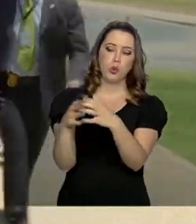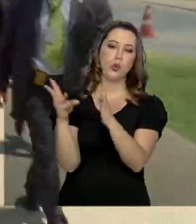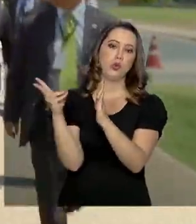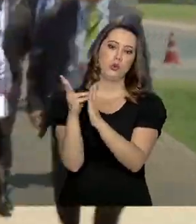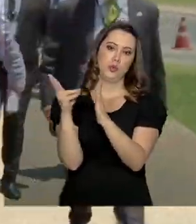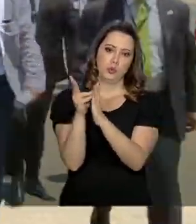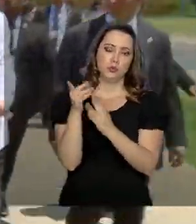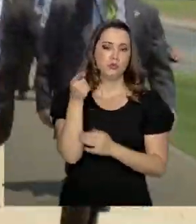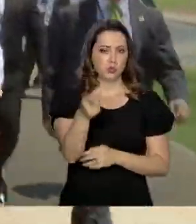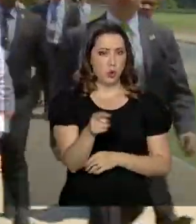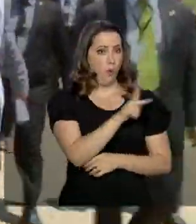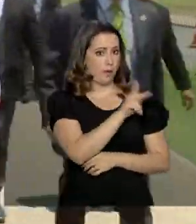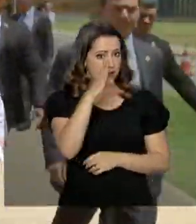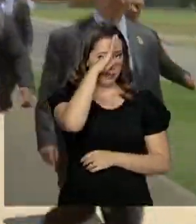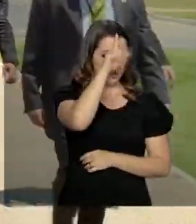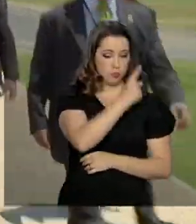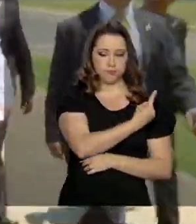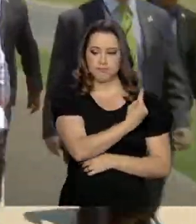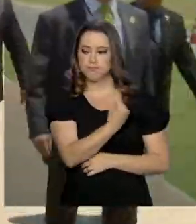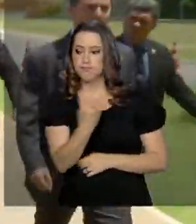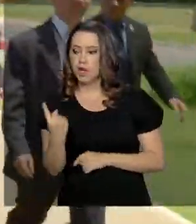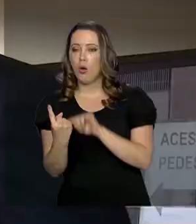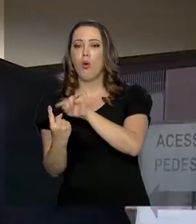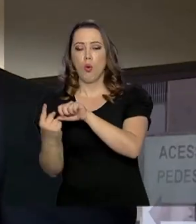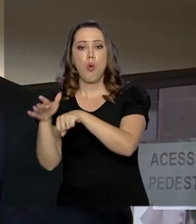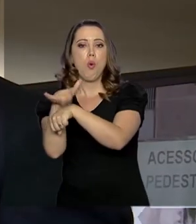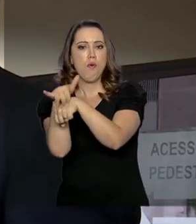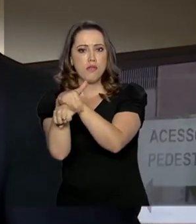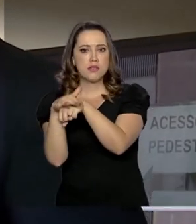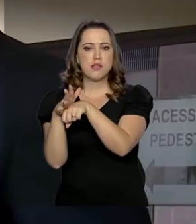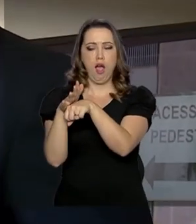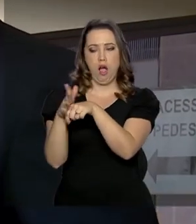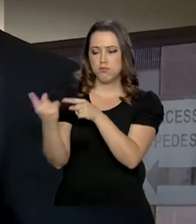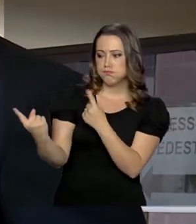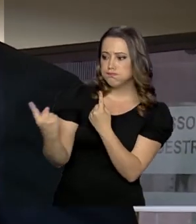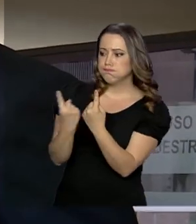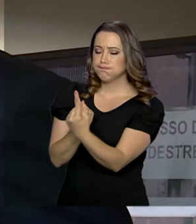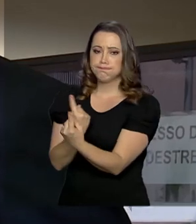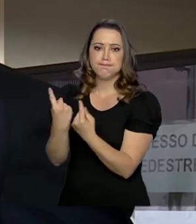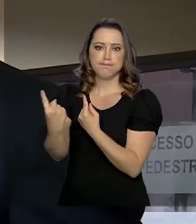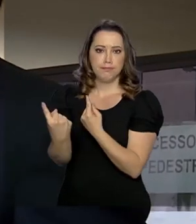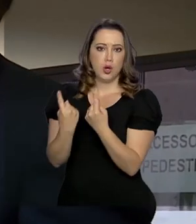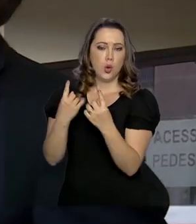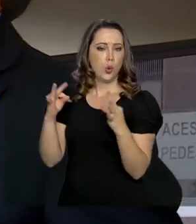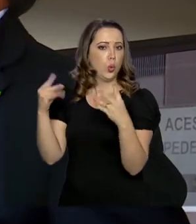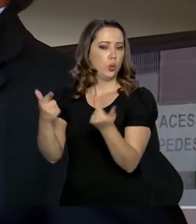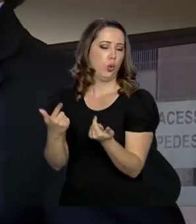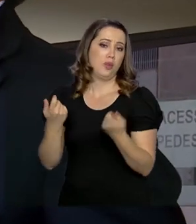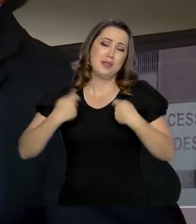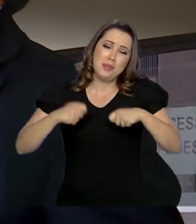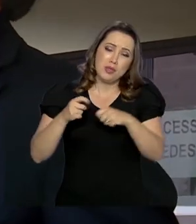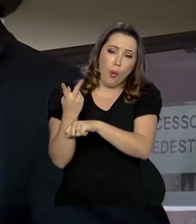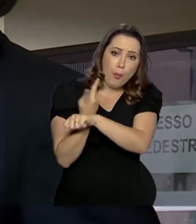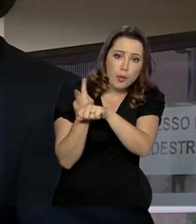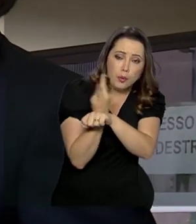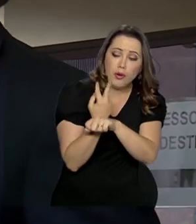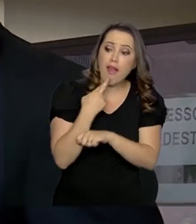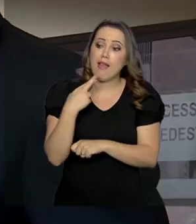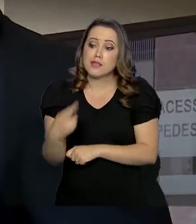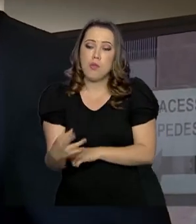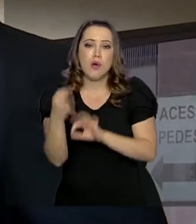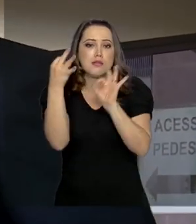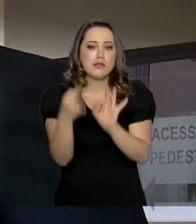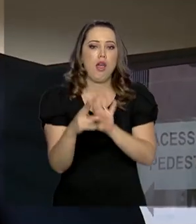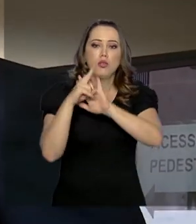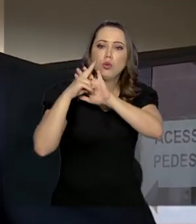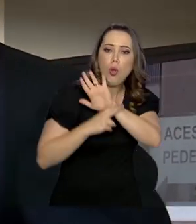conversar pessoalmente com todos os garimpeiros. Segundo Jair Bolsonaro, é preciso buscar soluções legais que